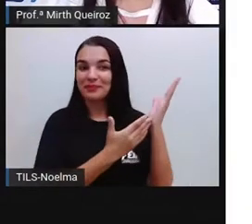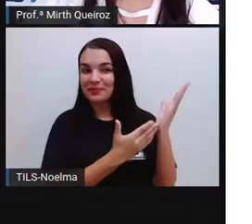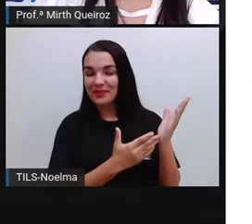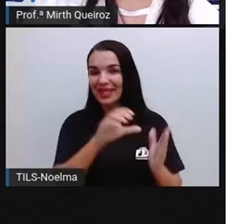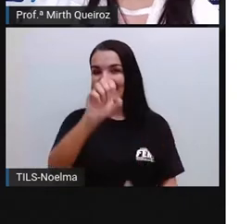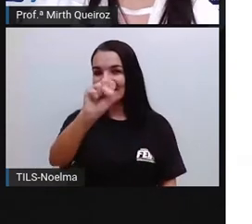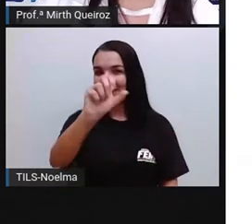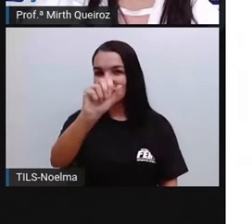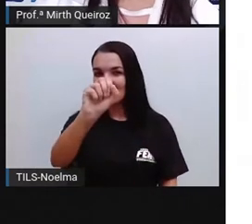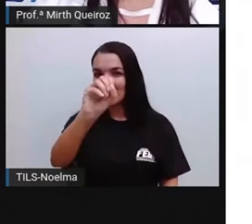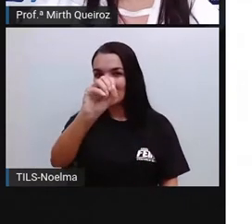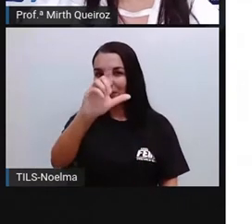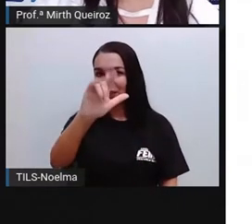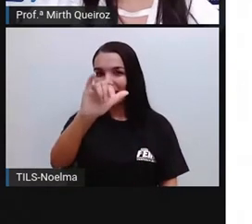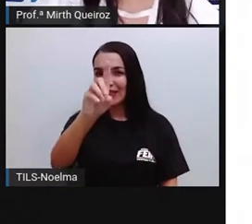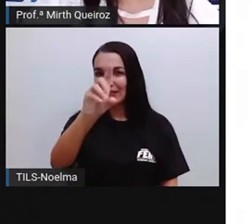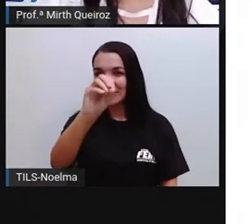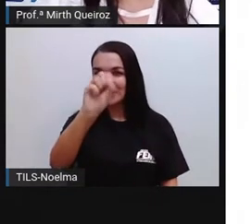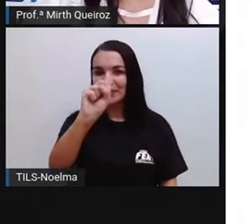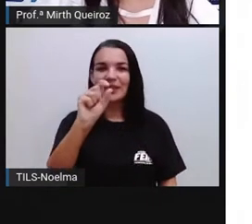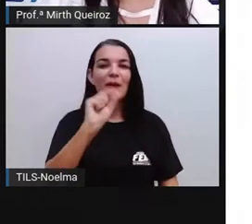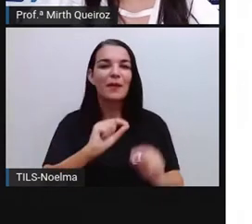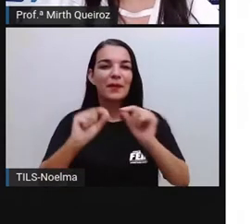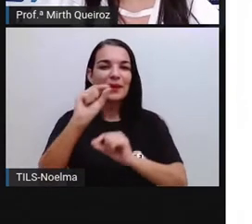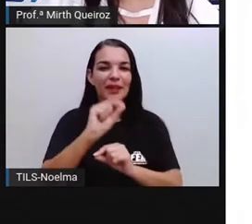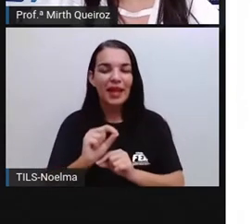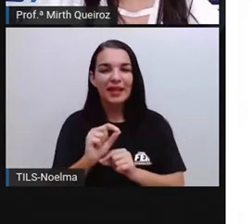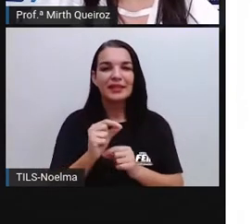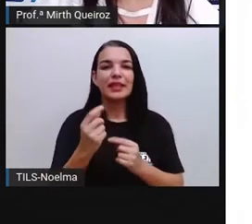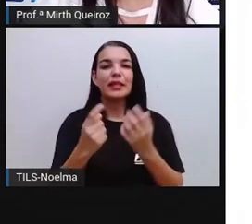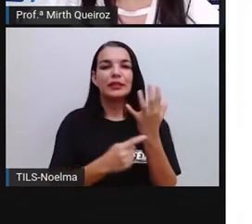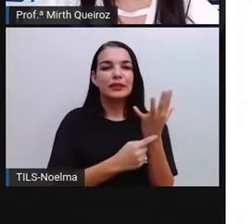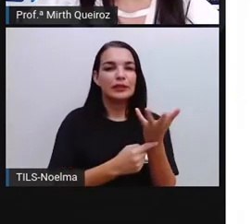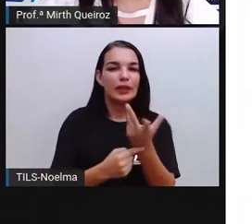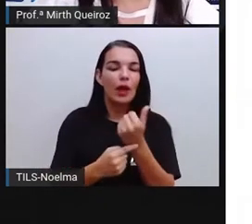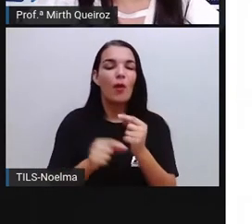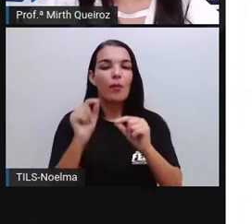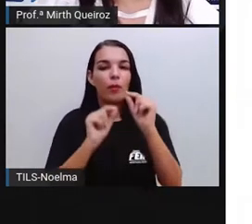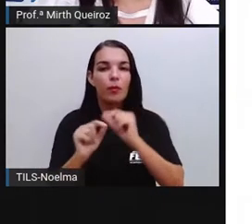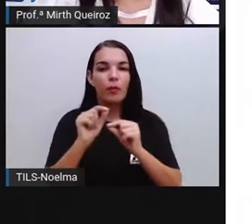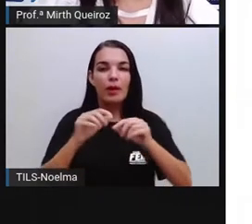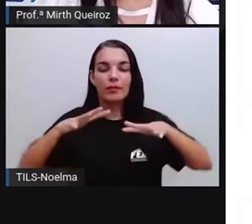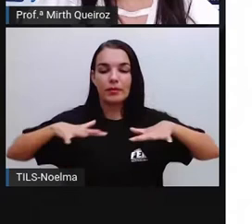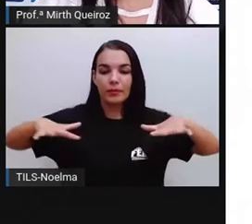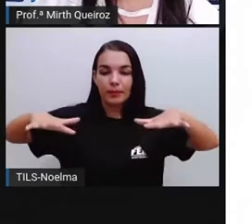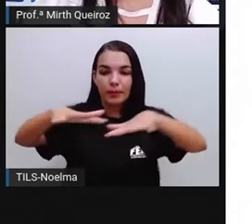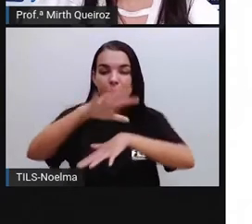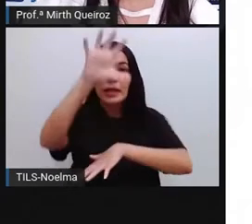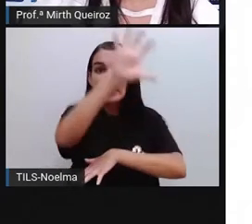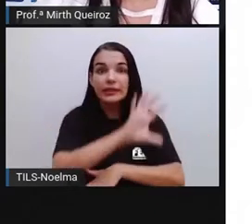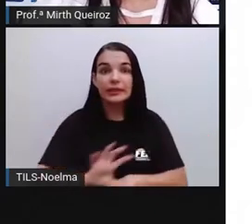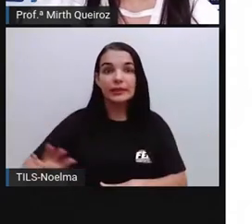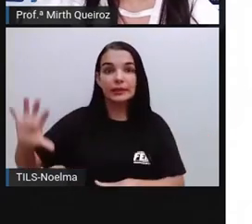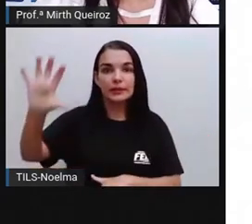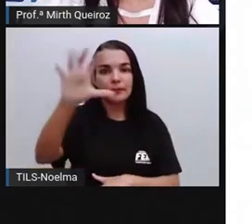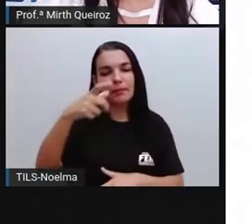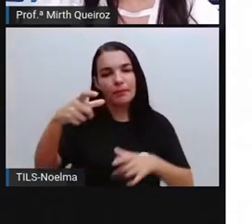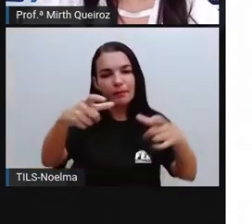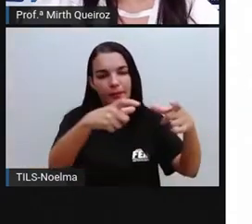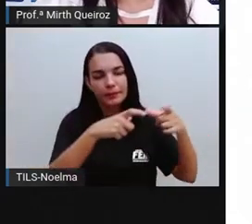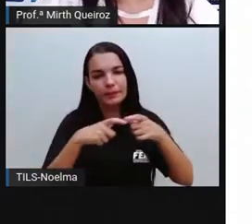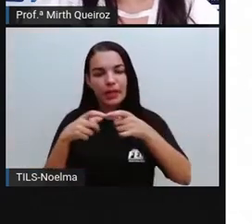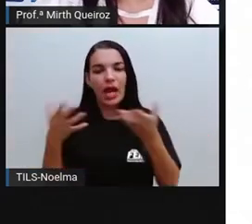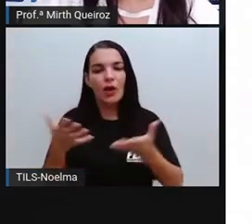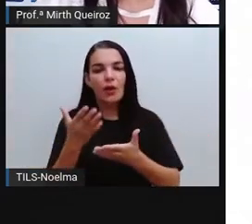sólidos geométricos, Também chamados de figuras espaciais. E nós vamos estudar as